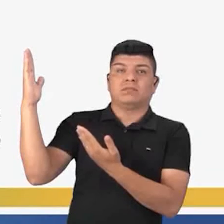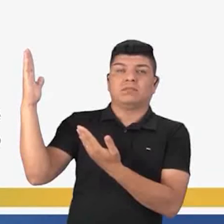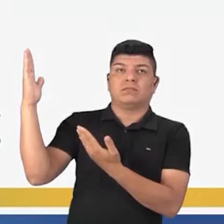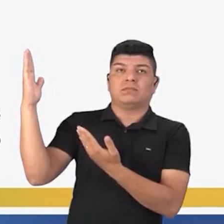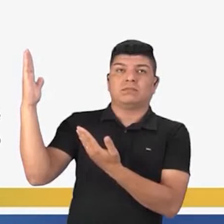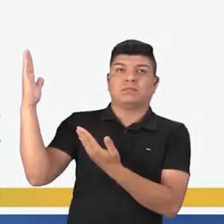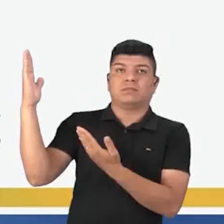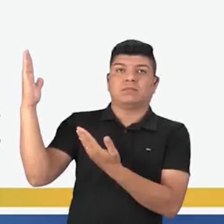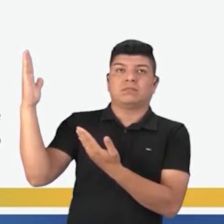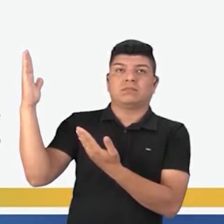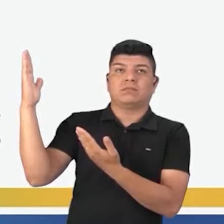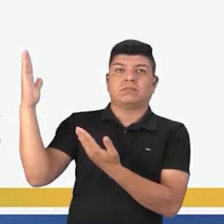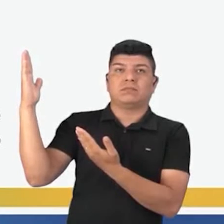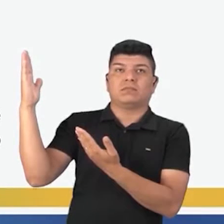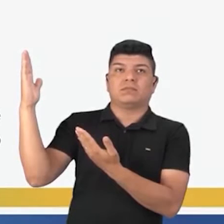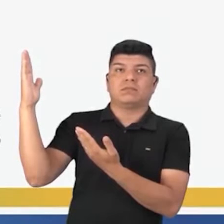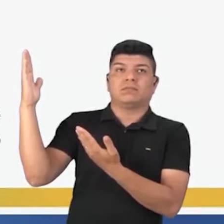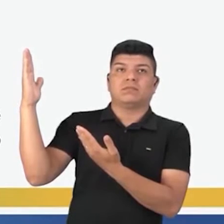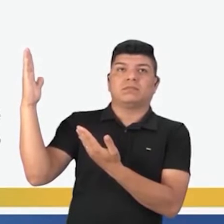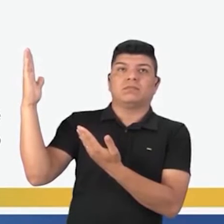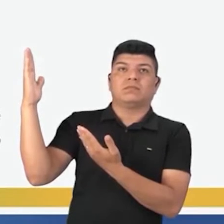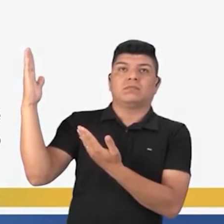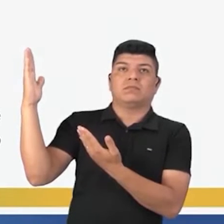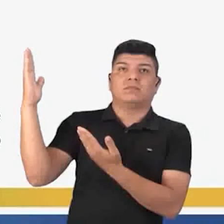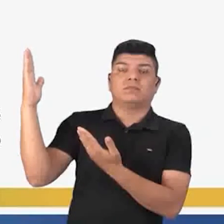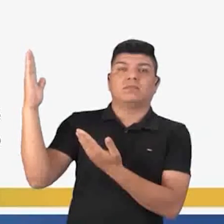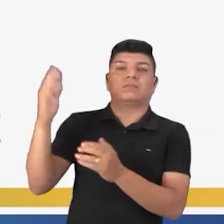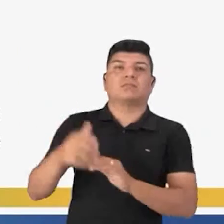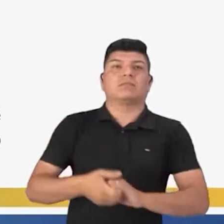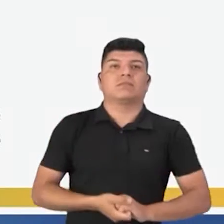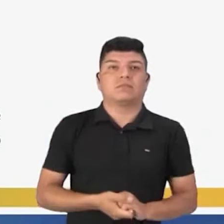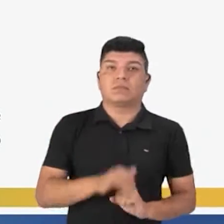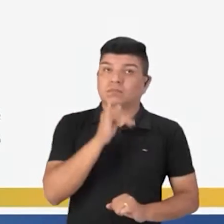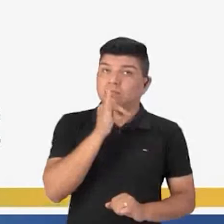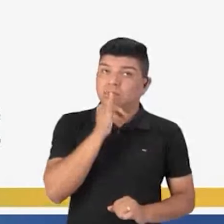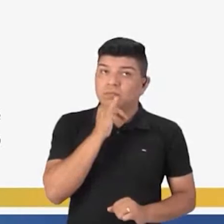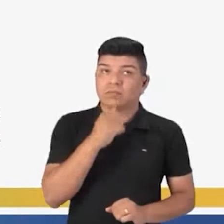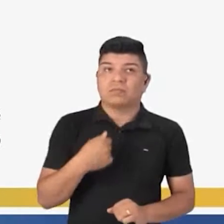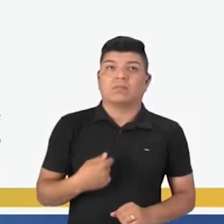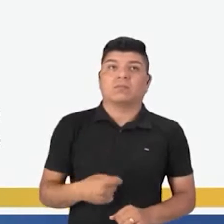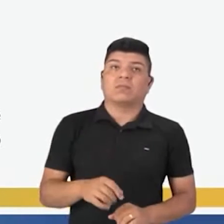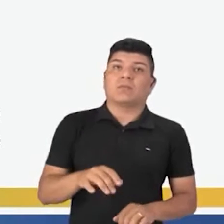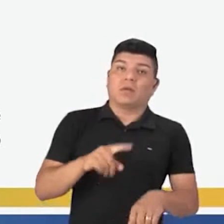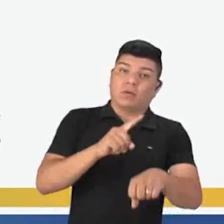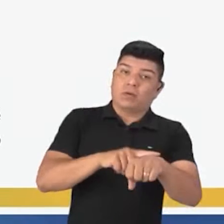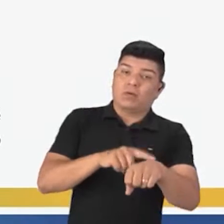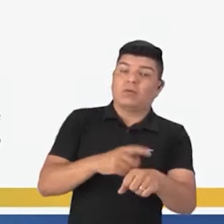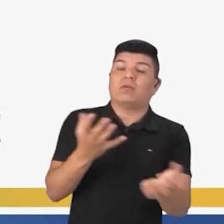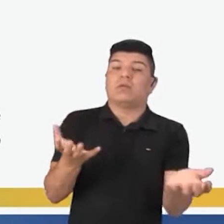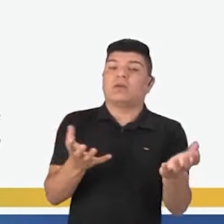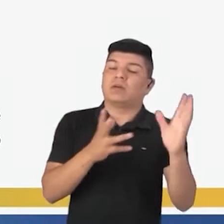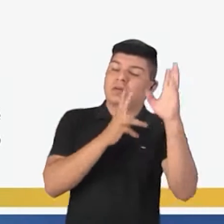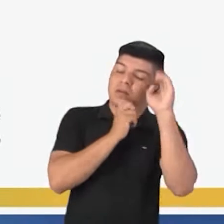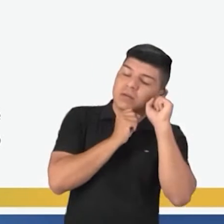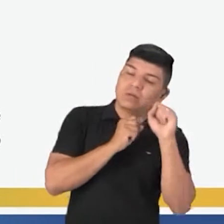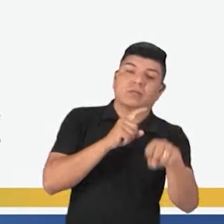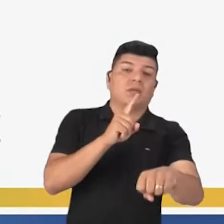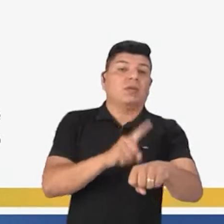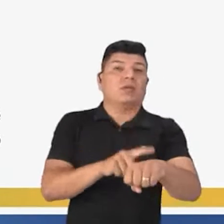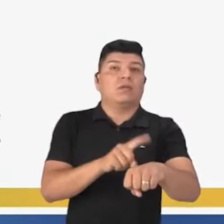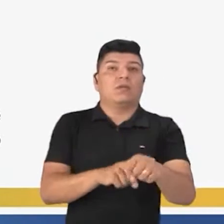Quer. Seja. Talvez. E etc. Olhem o exemplo. Ora quero dormir.